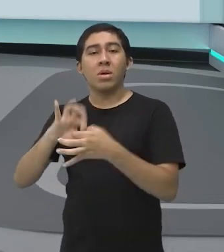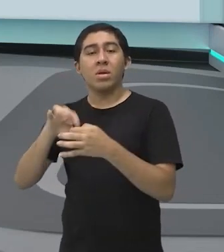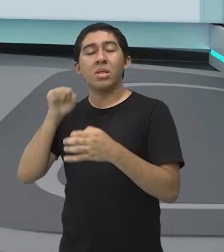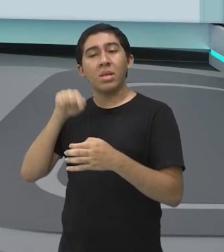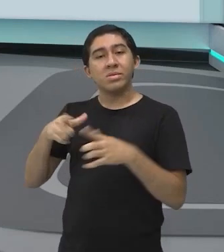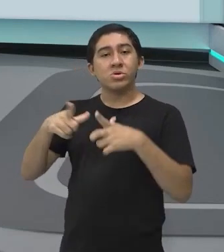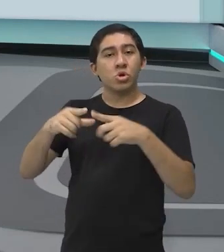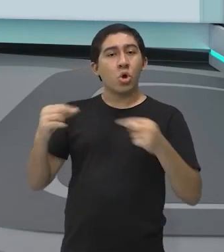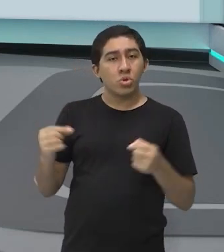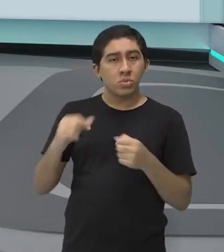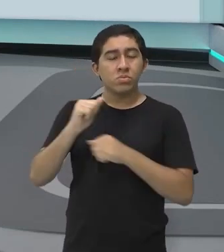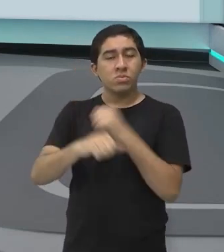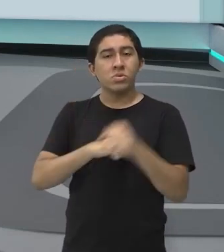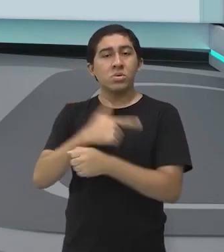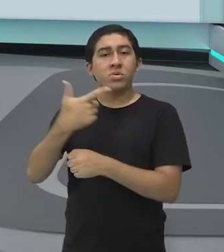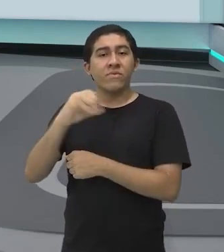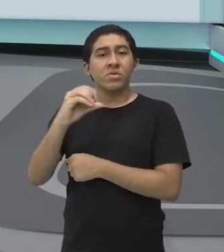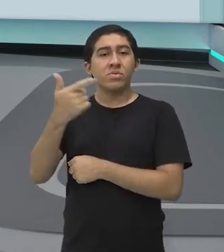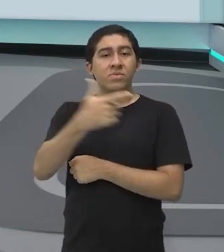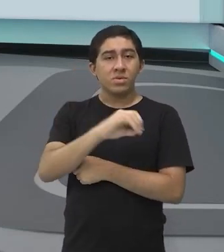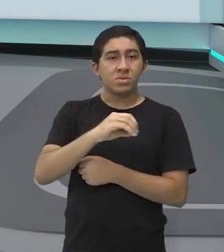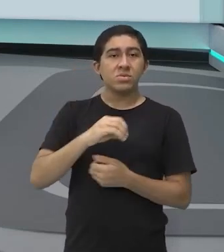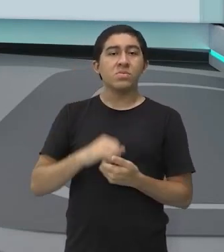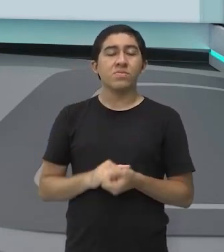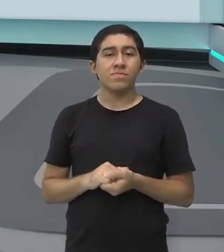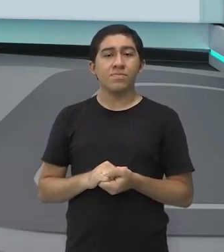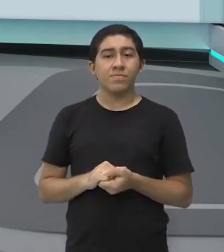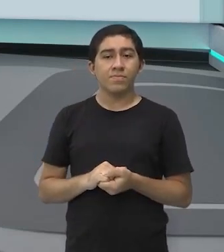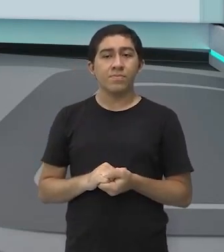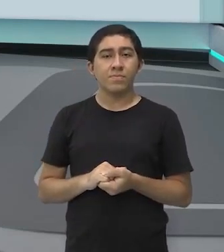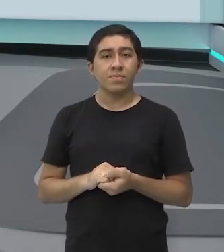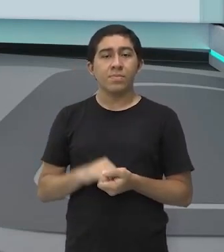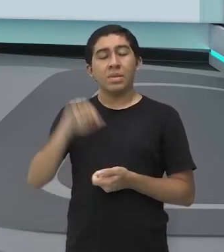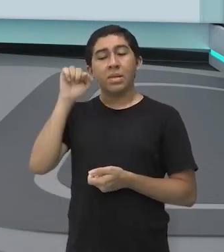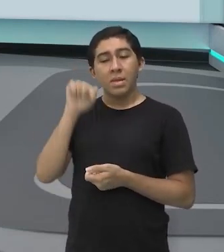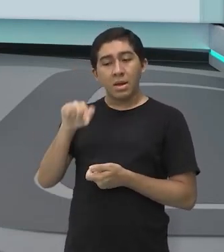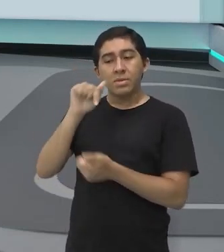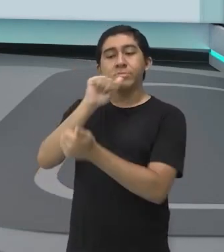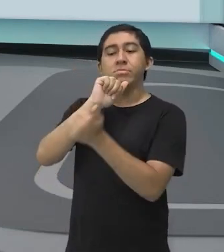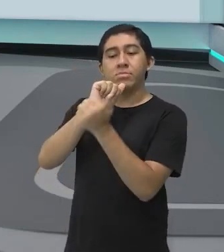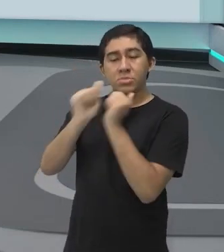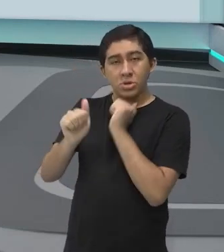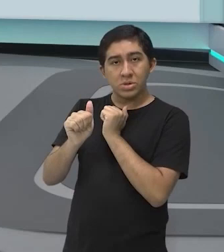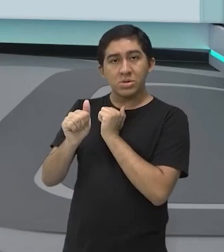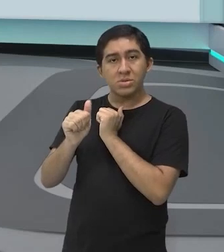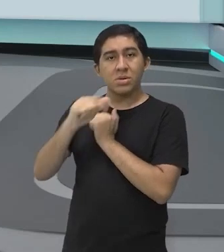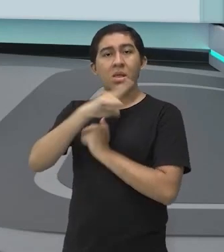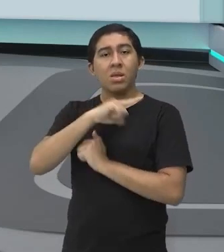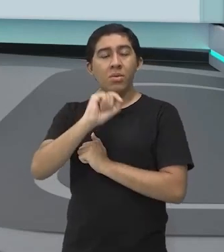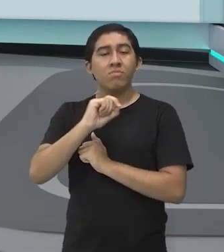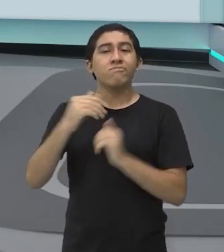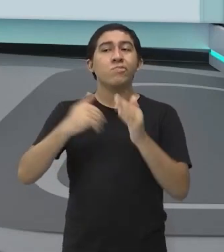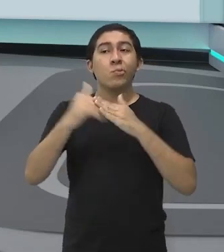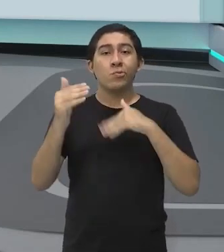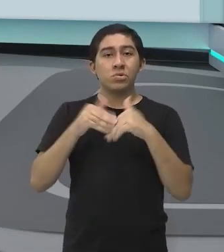2020, tá bom? E nessa modalidade, o atleta vai ter